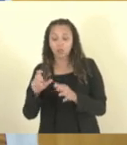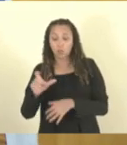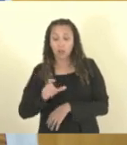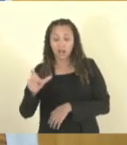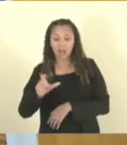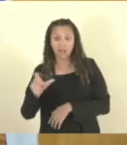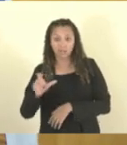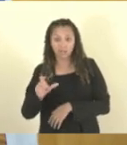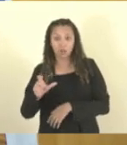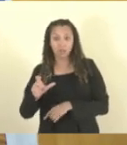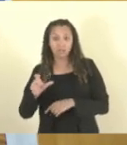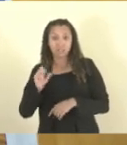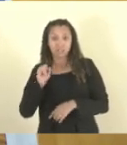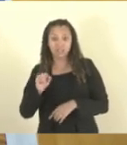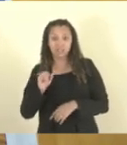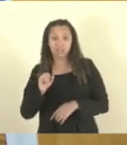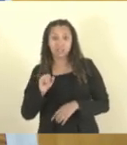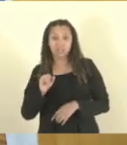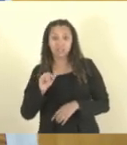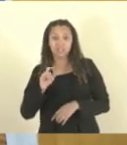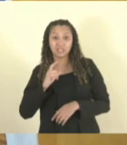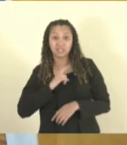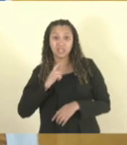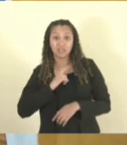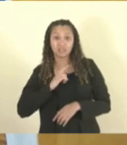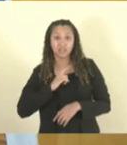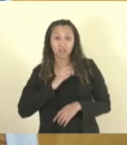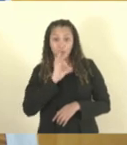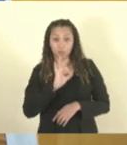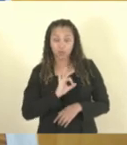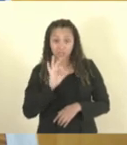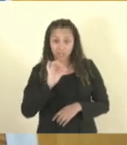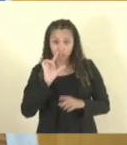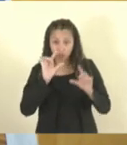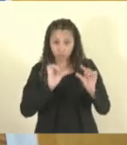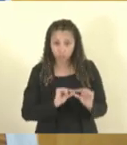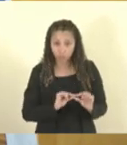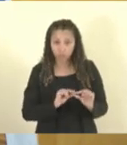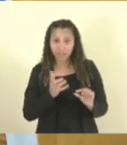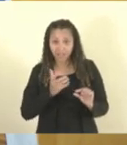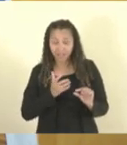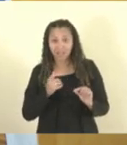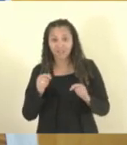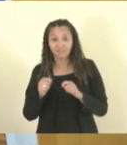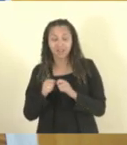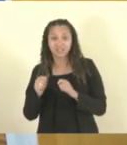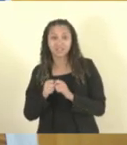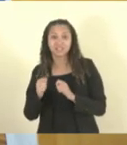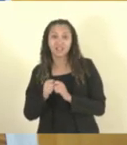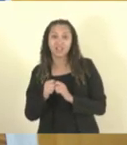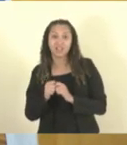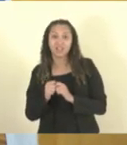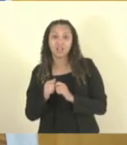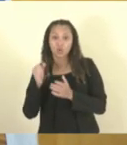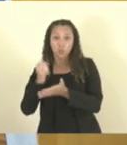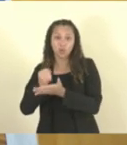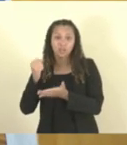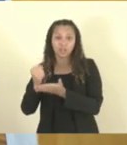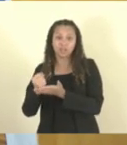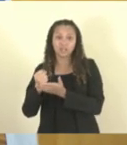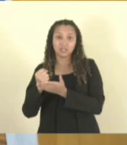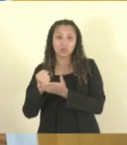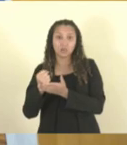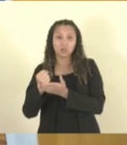obrigatoriamente, se o militar estadual que teve sua margem reduzida, ele quiser fazer a contratação